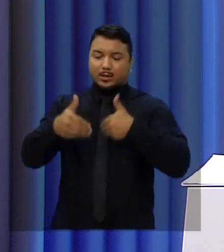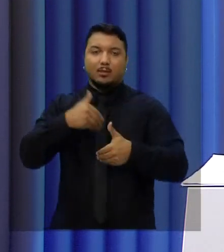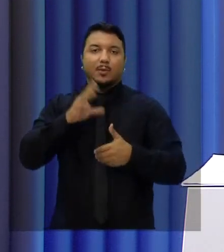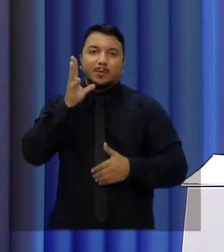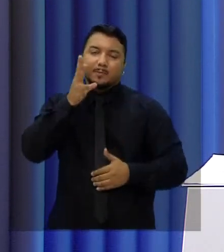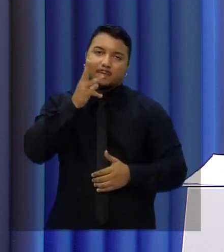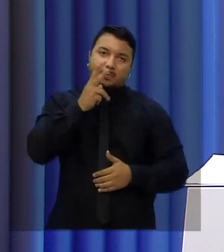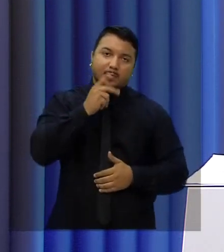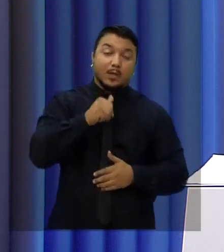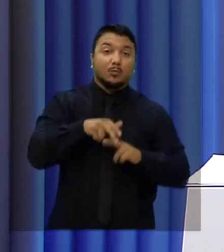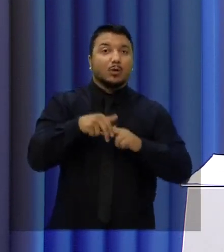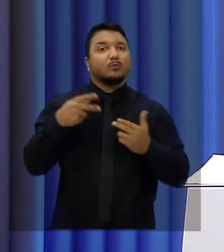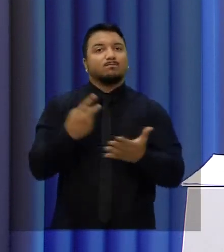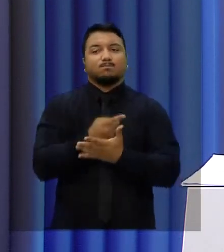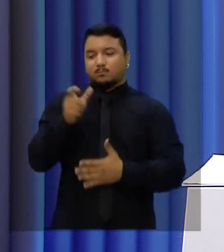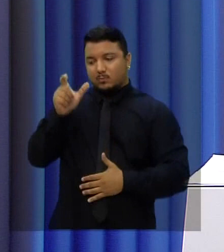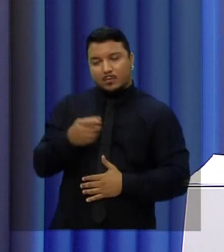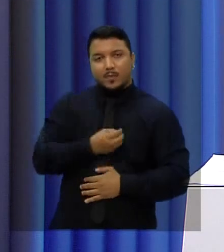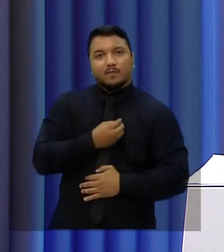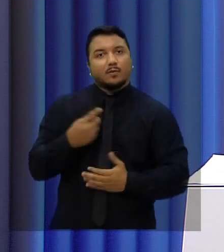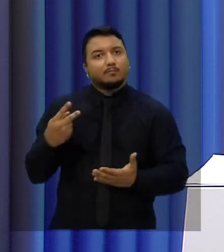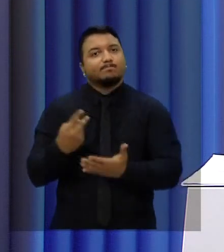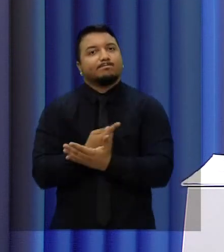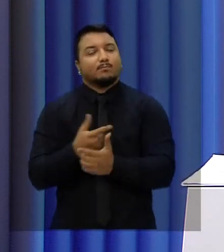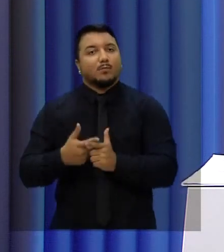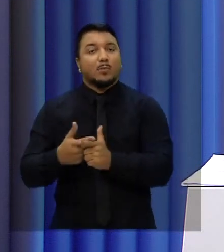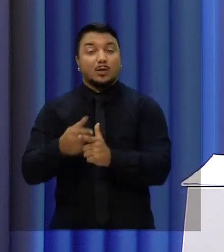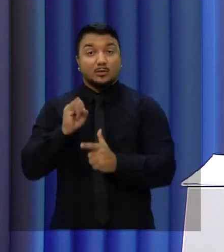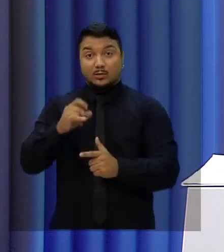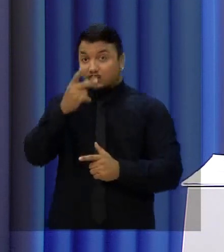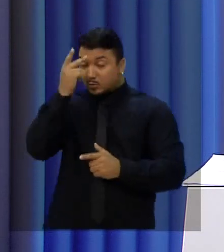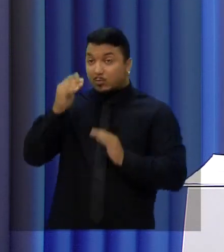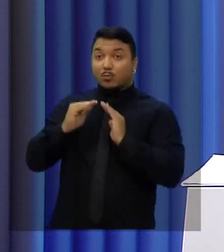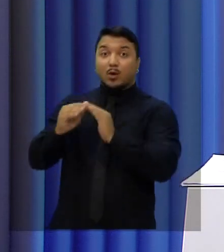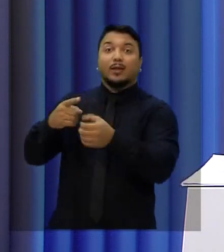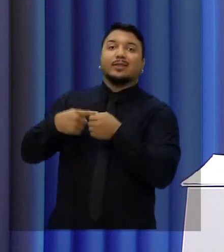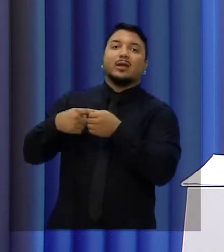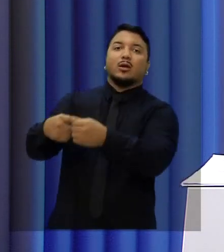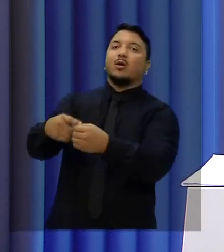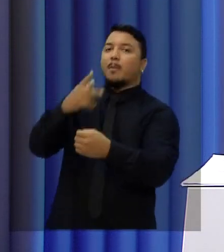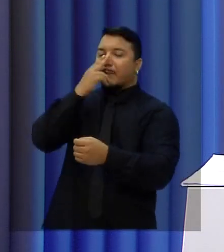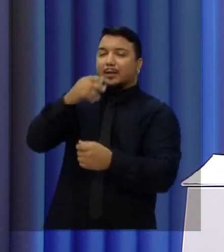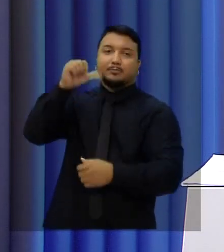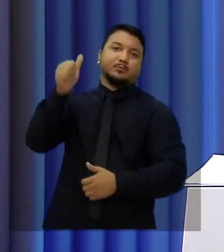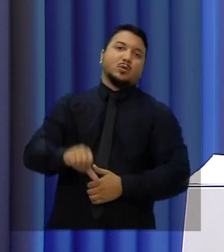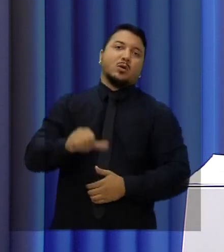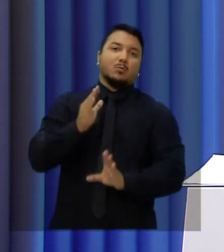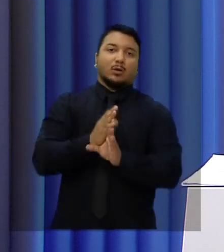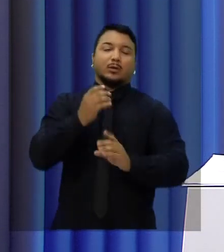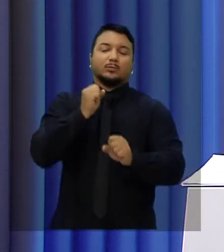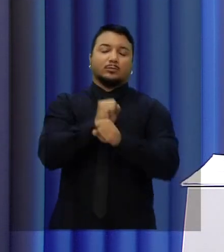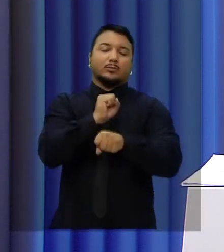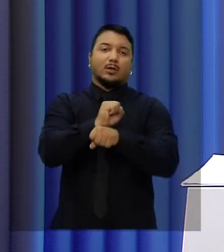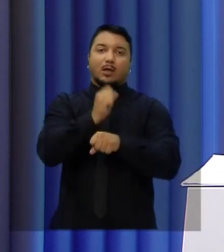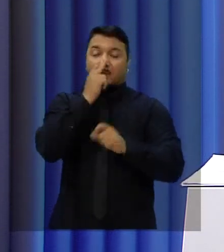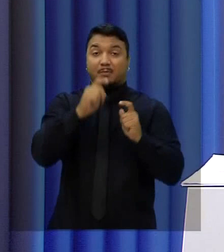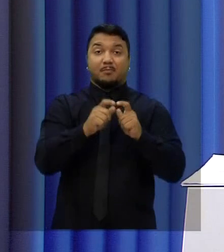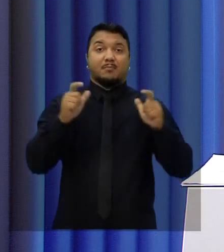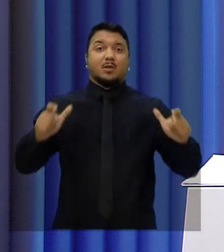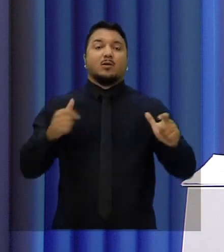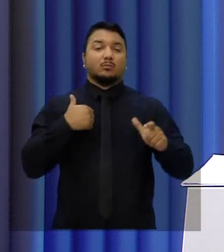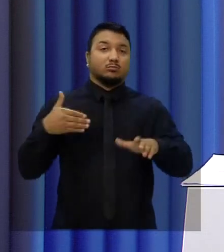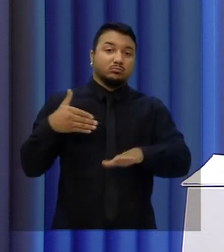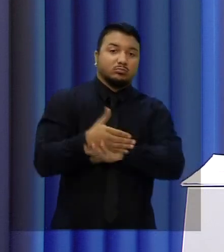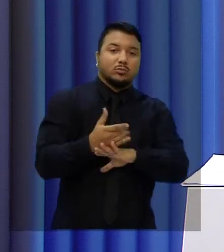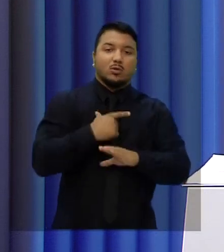Isso pode definir o destino de uma vida. Quem é irmão do interior vive uma situação ainda pior. Essa espera é mais longa. E quando vem para cá, quando